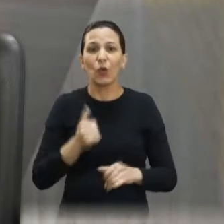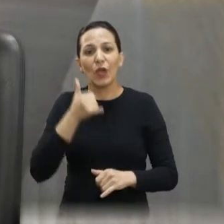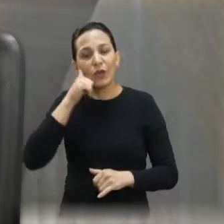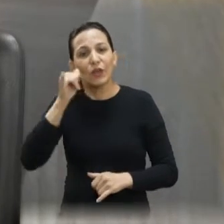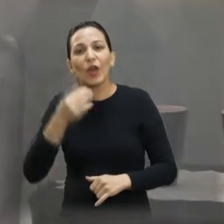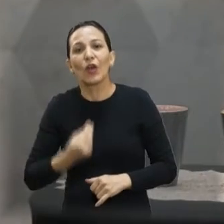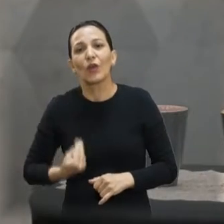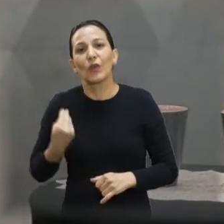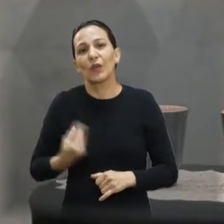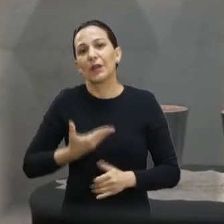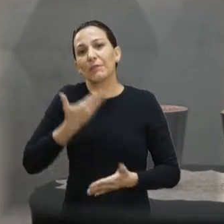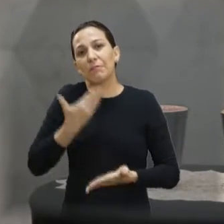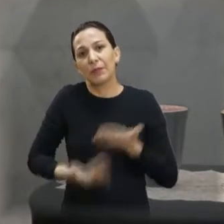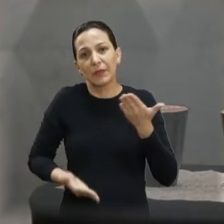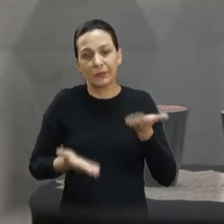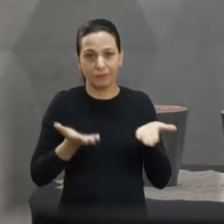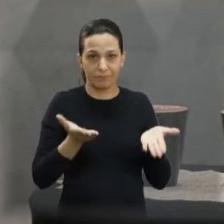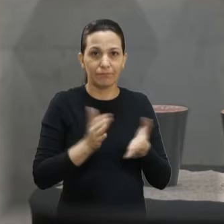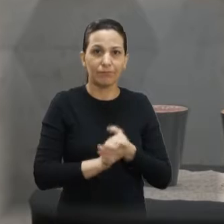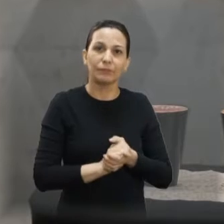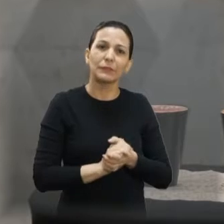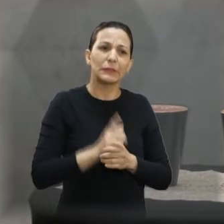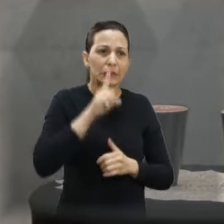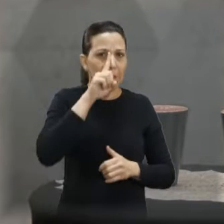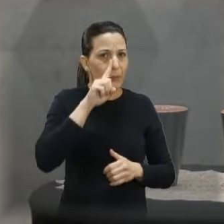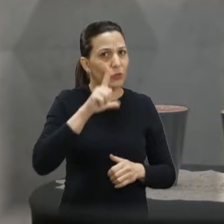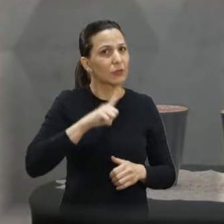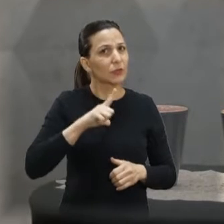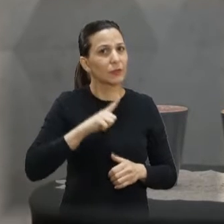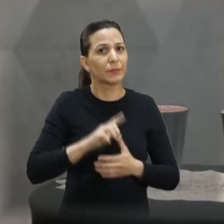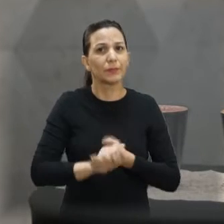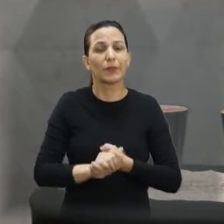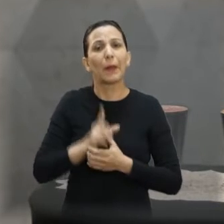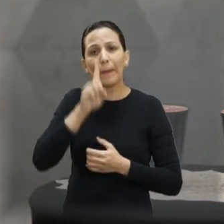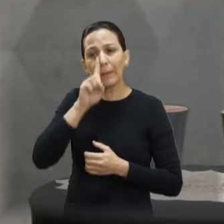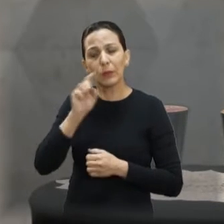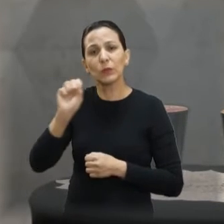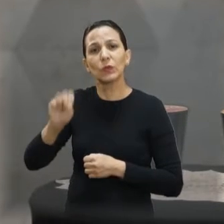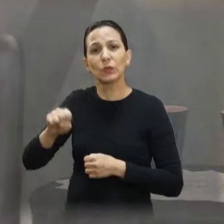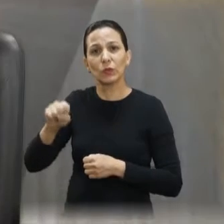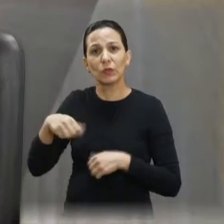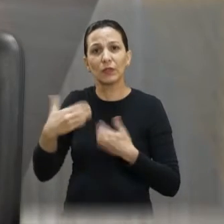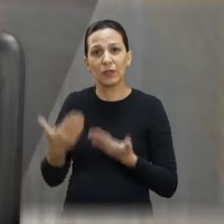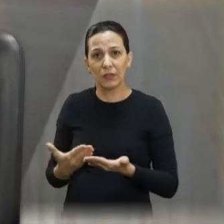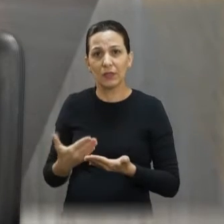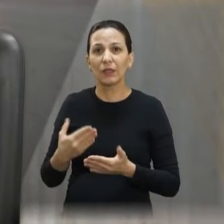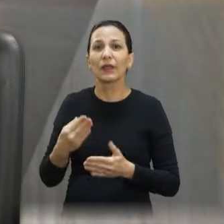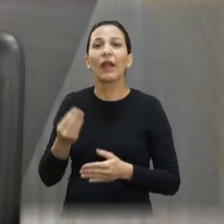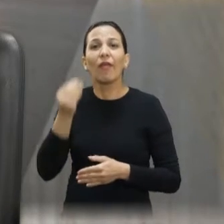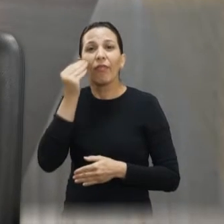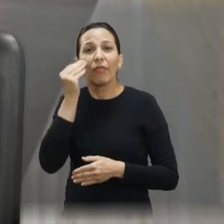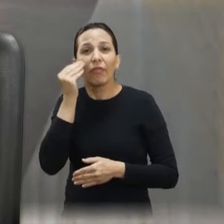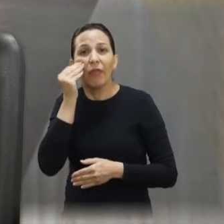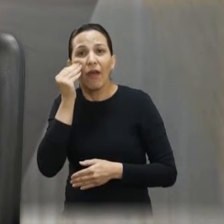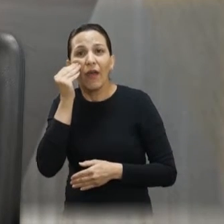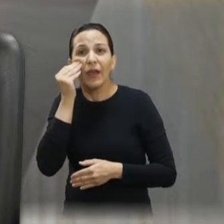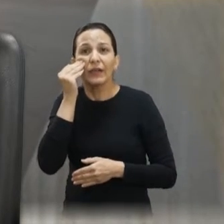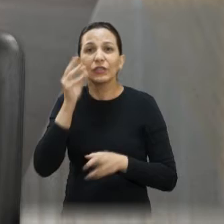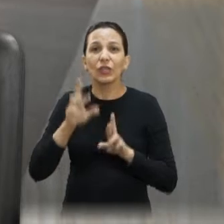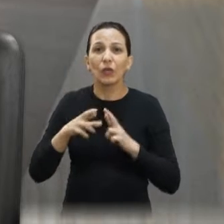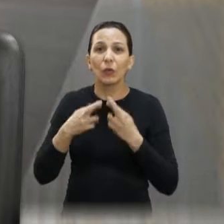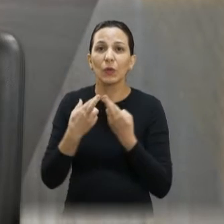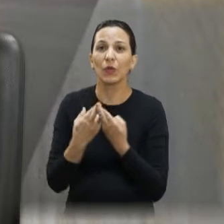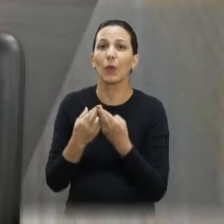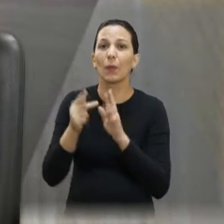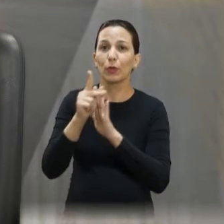vazamento de gás. O que é algo muito perigoso. Muito perigoso, muito perigoso. Nós fizemos um teste na sessão, em que nós apresentamos um